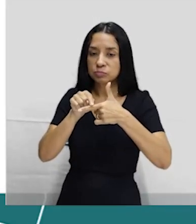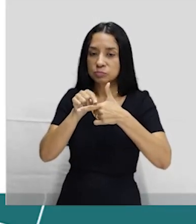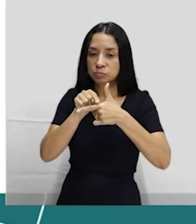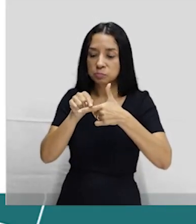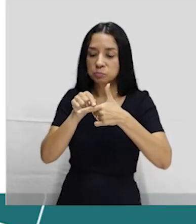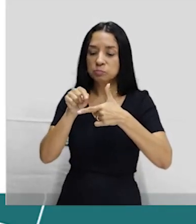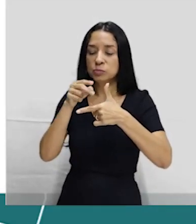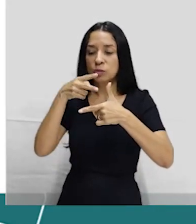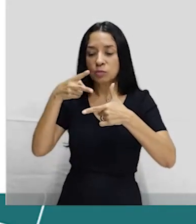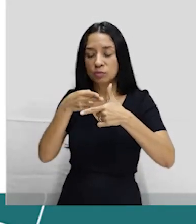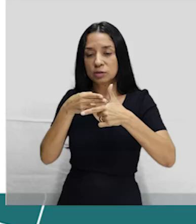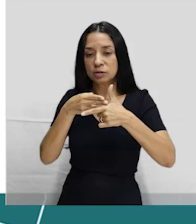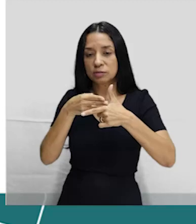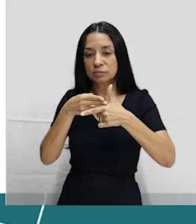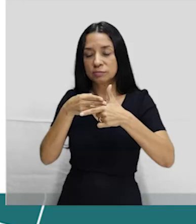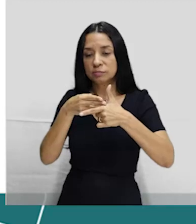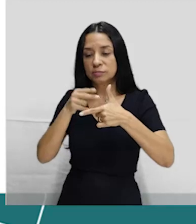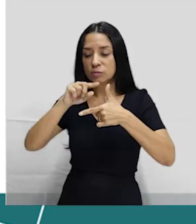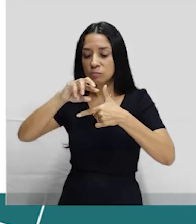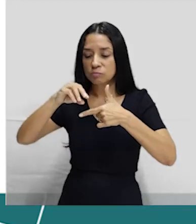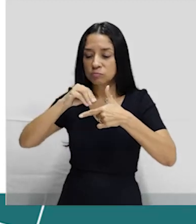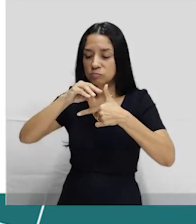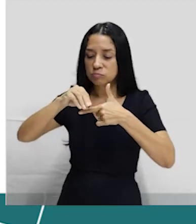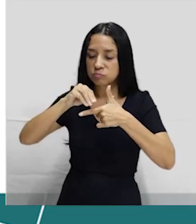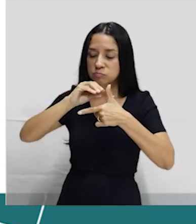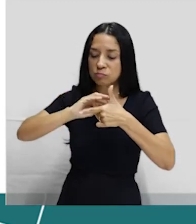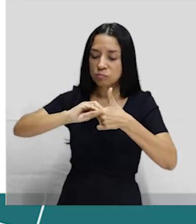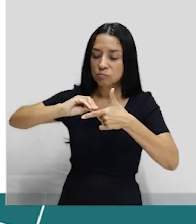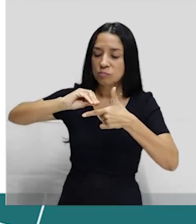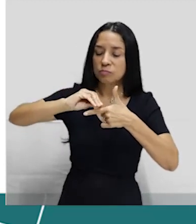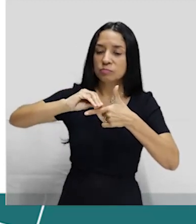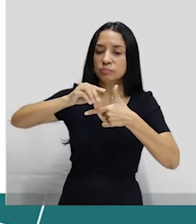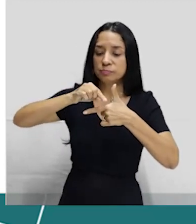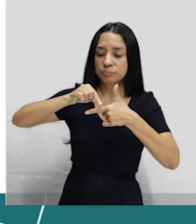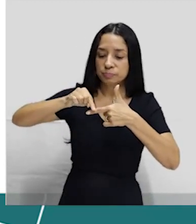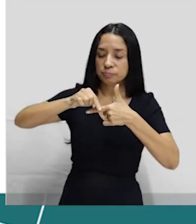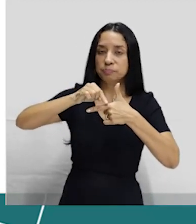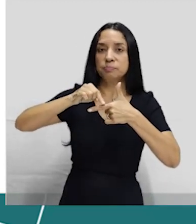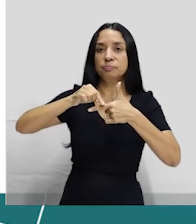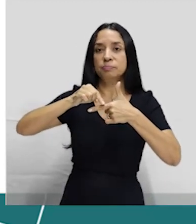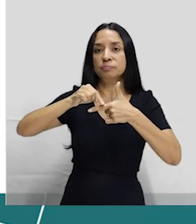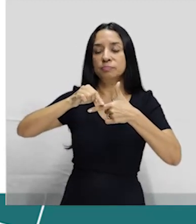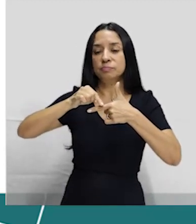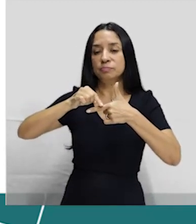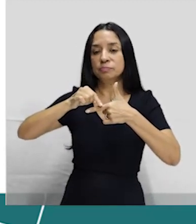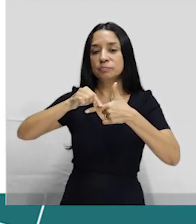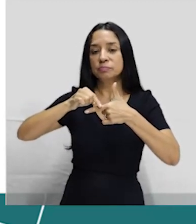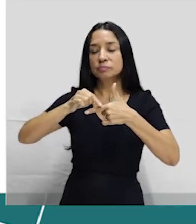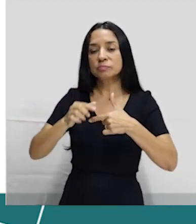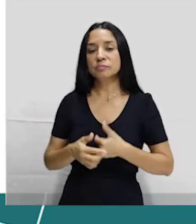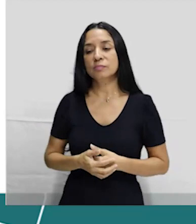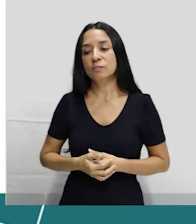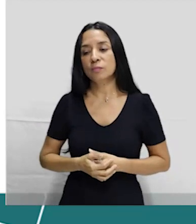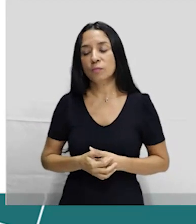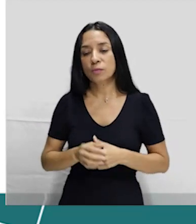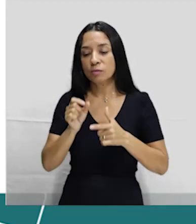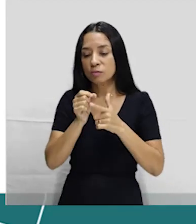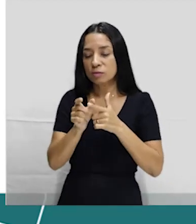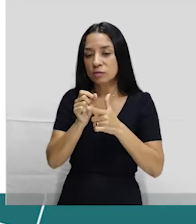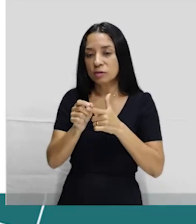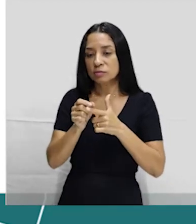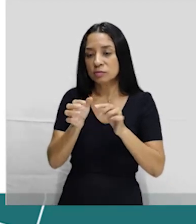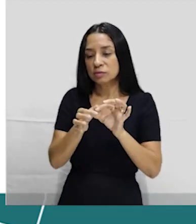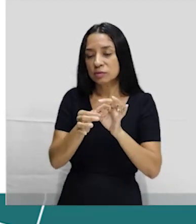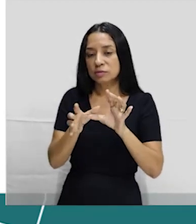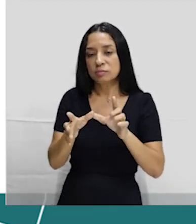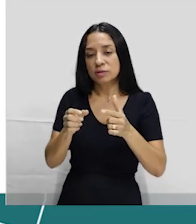para que os espermatozoides não migrem do testículo para a uretra. E assim, homem, ao ejacular, ele não vai